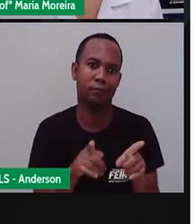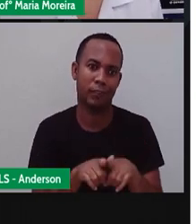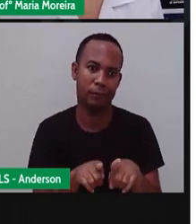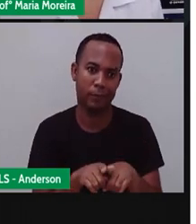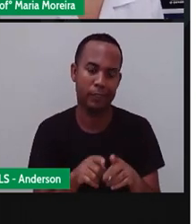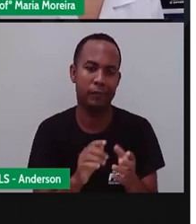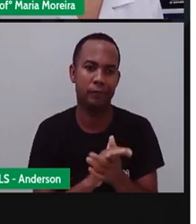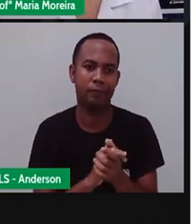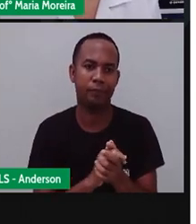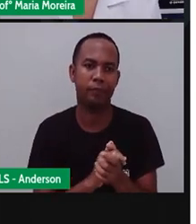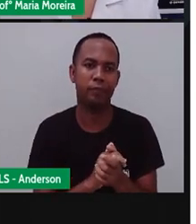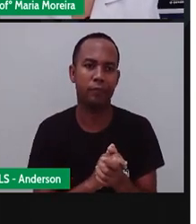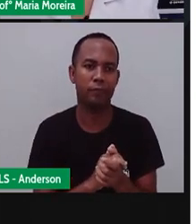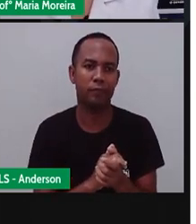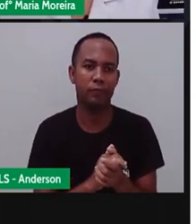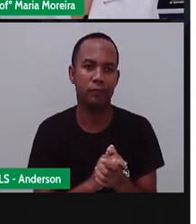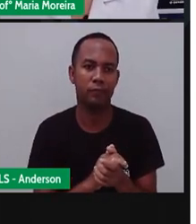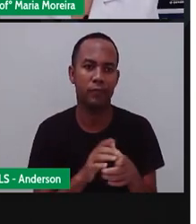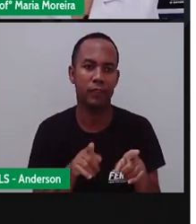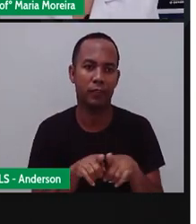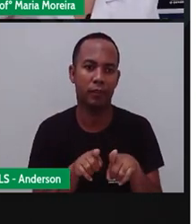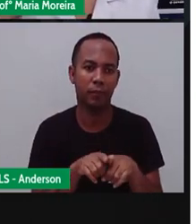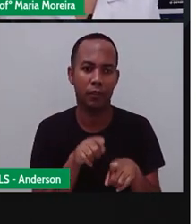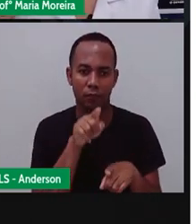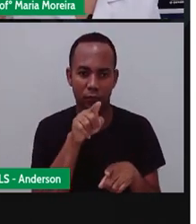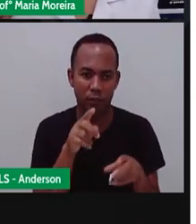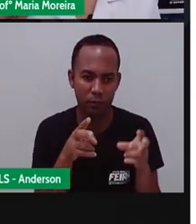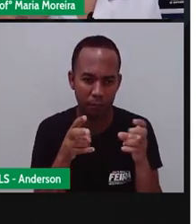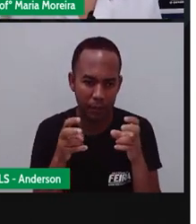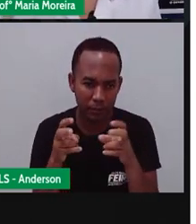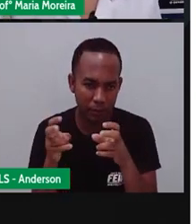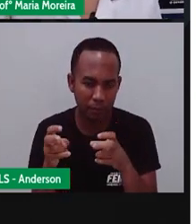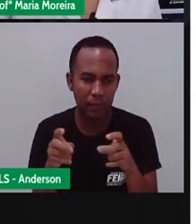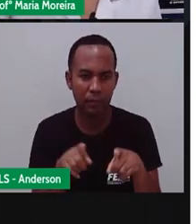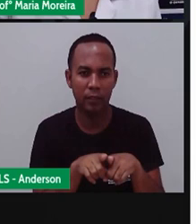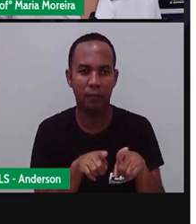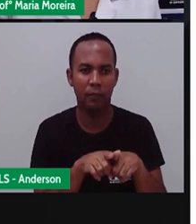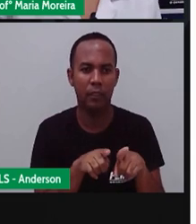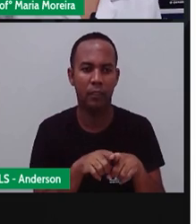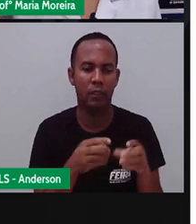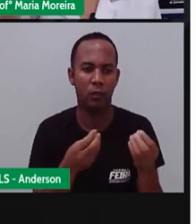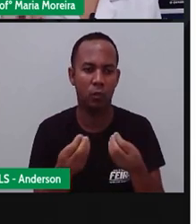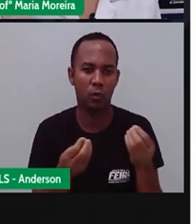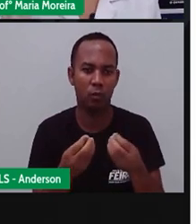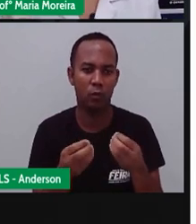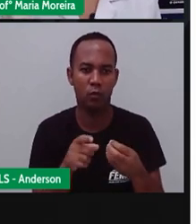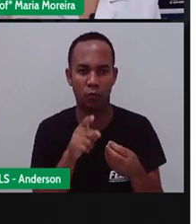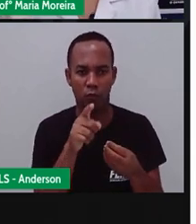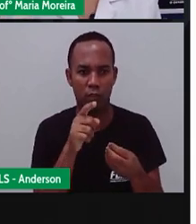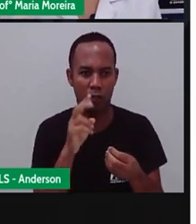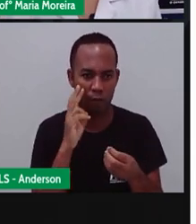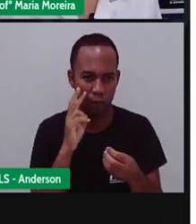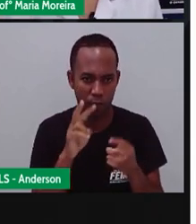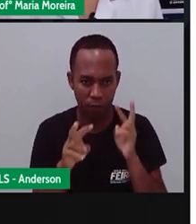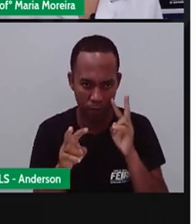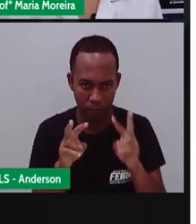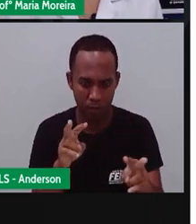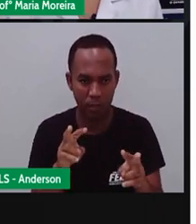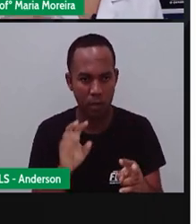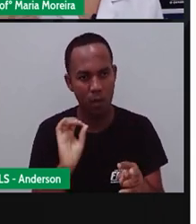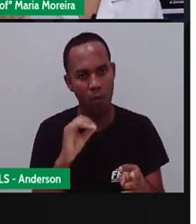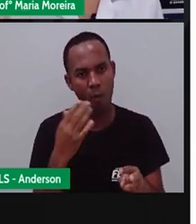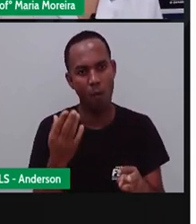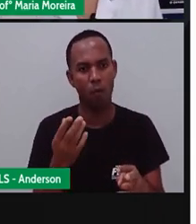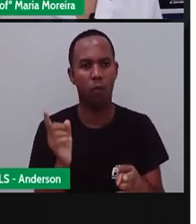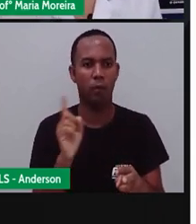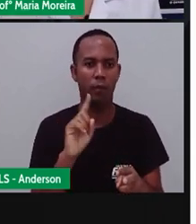Aí a paisagem depende dos olhos do observador, que foi o que a Pró falou, né? A distinção entre o que Anderson vê e o que eu vejo. E